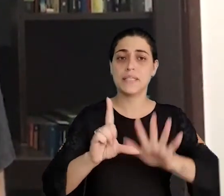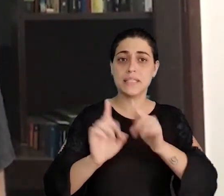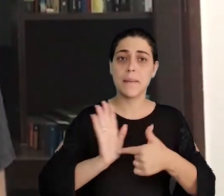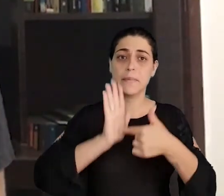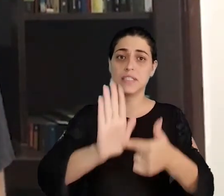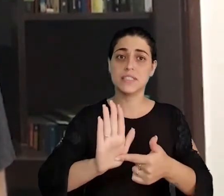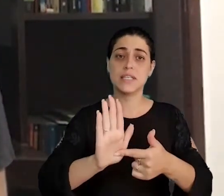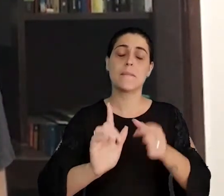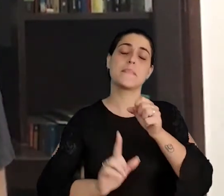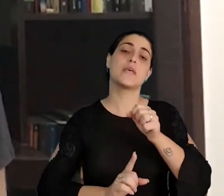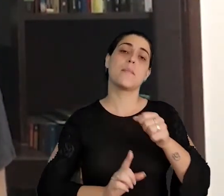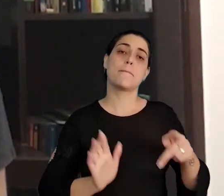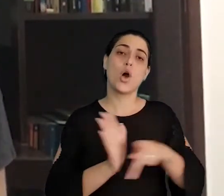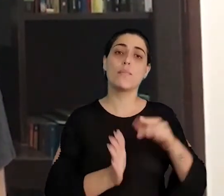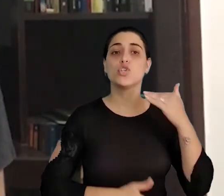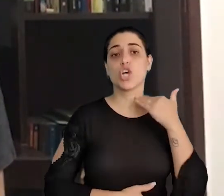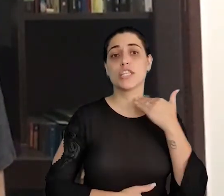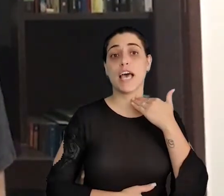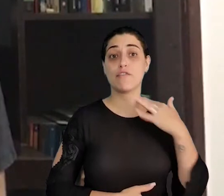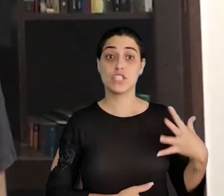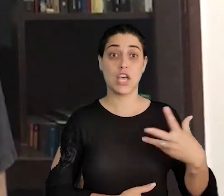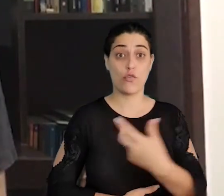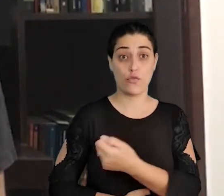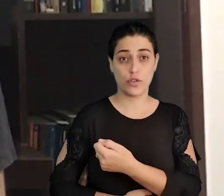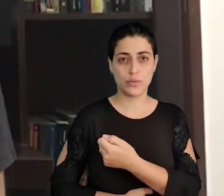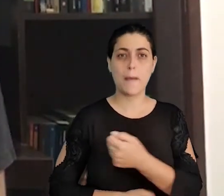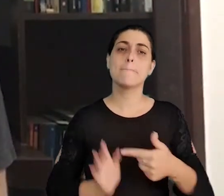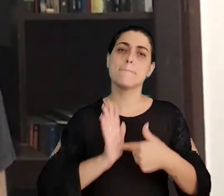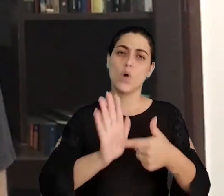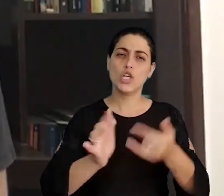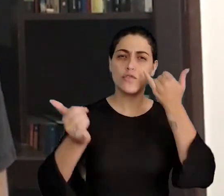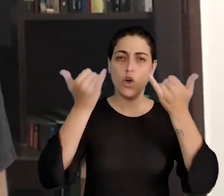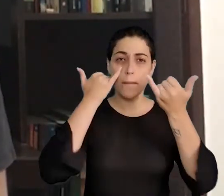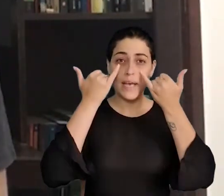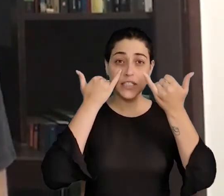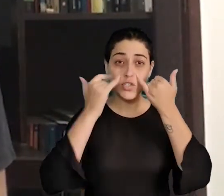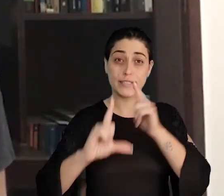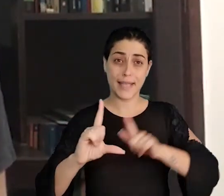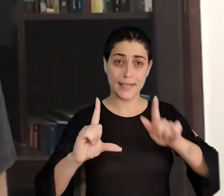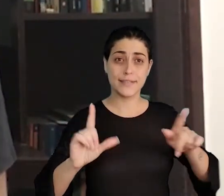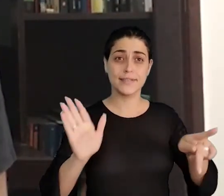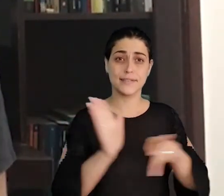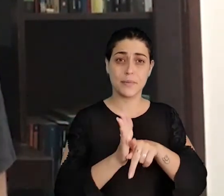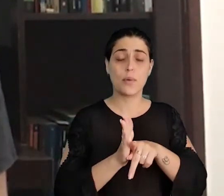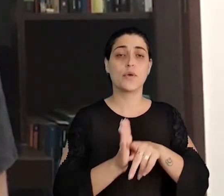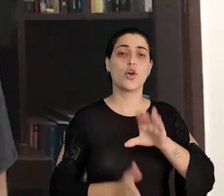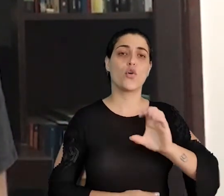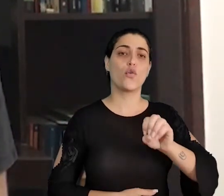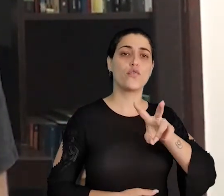JF Salvando Todos, que disponibiliza dados e análises estatísticas sobre a pandemia de Covid-19.